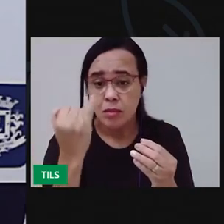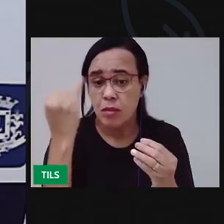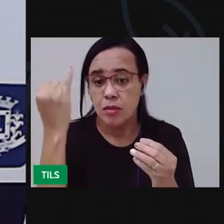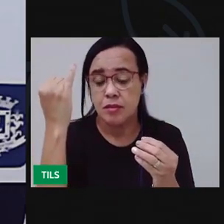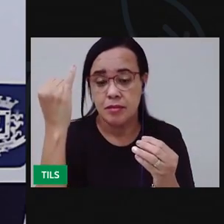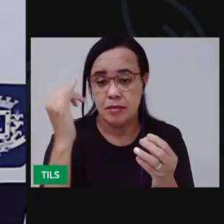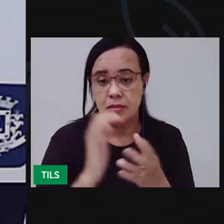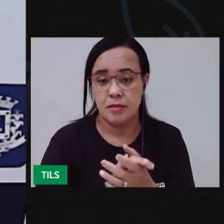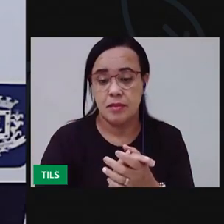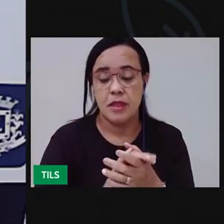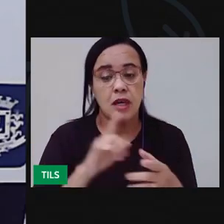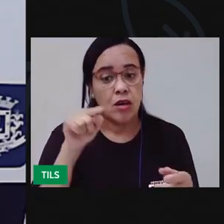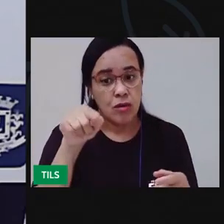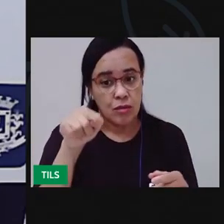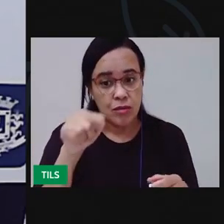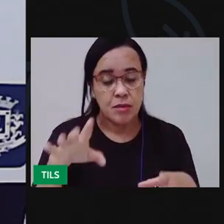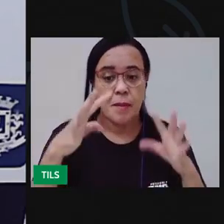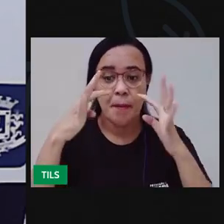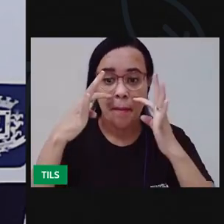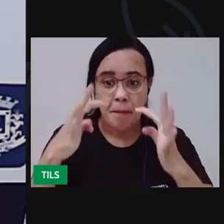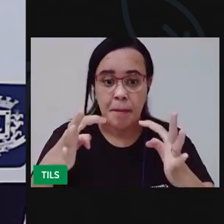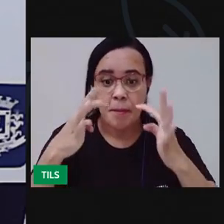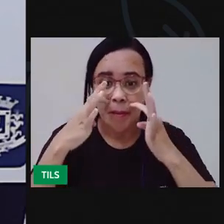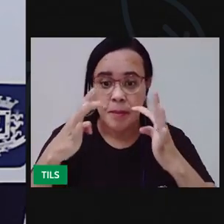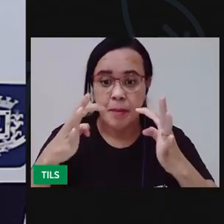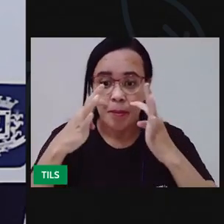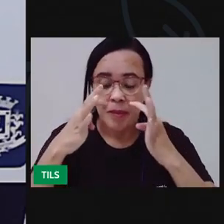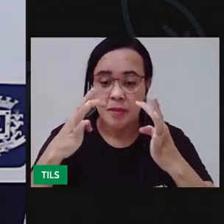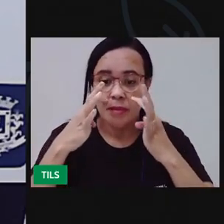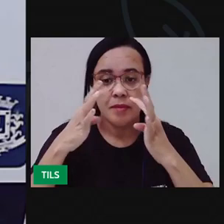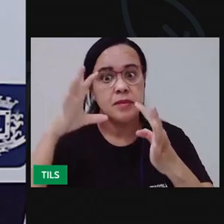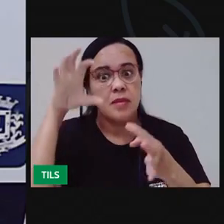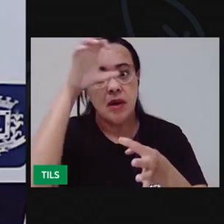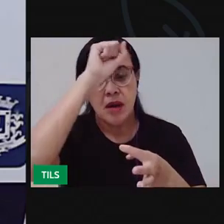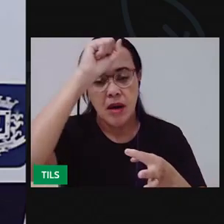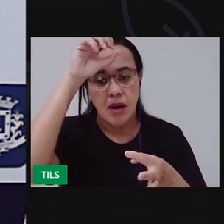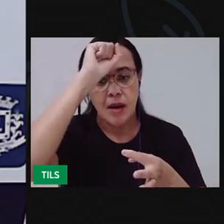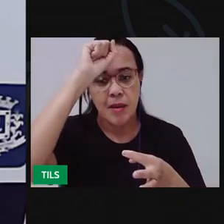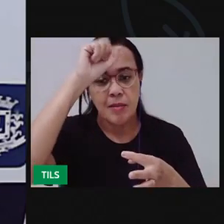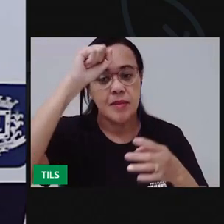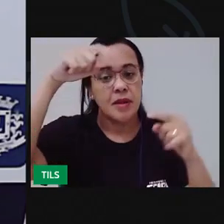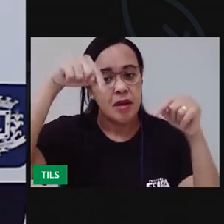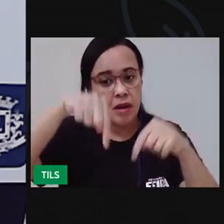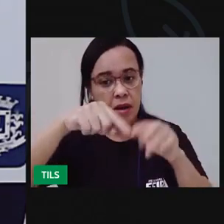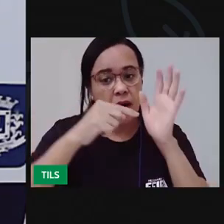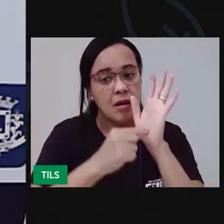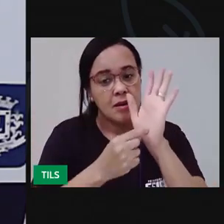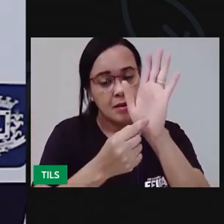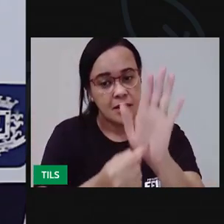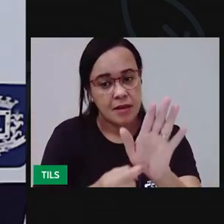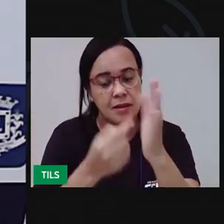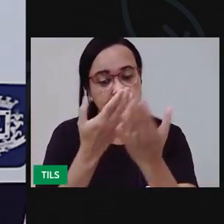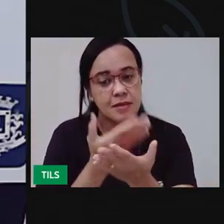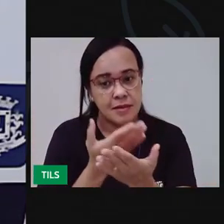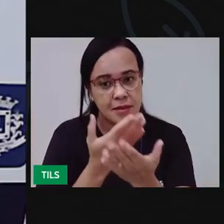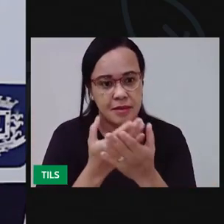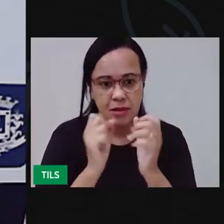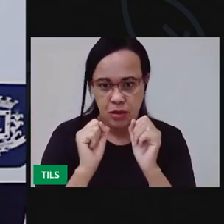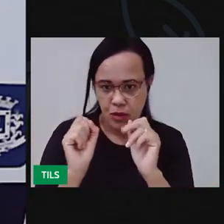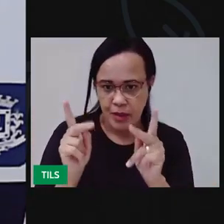se aproprie desse conhecimento, que você aprenda o que a gente vai apresentar nessa aula de hoje, tá bom?